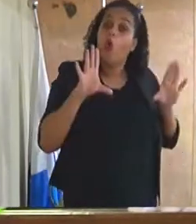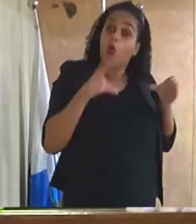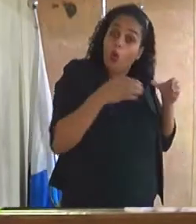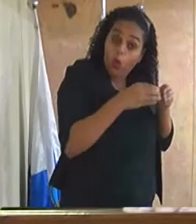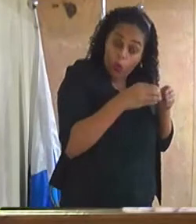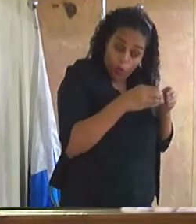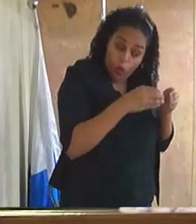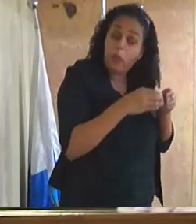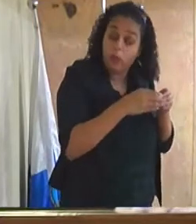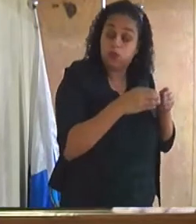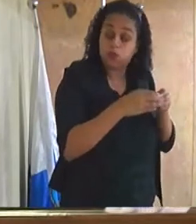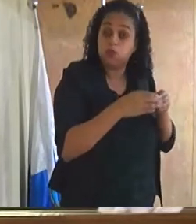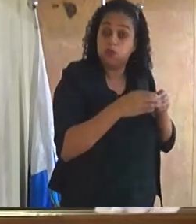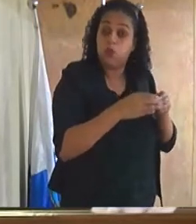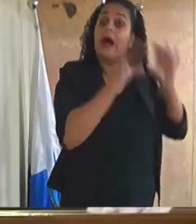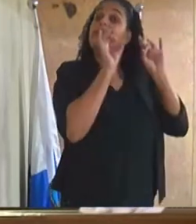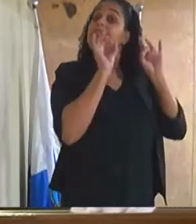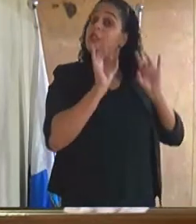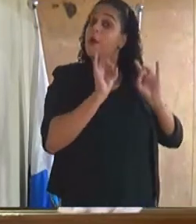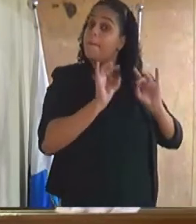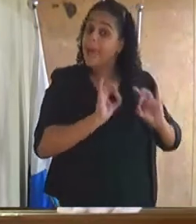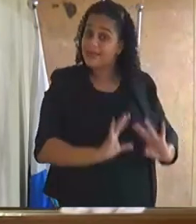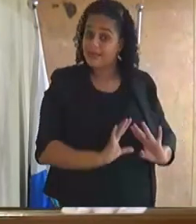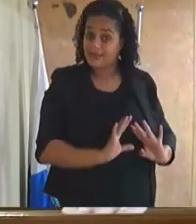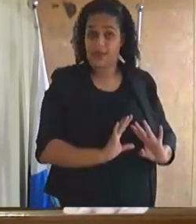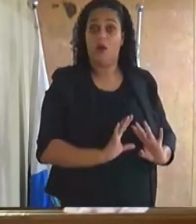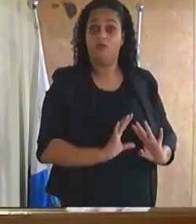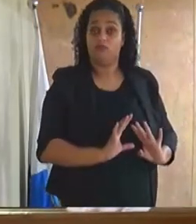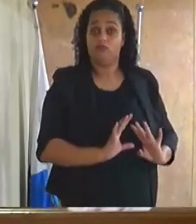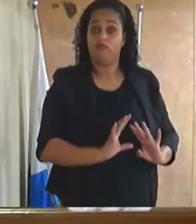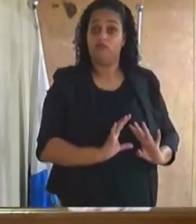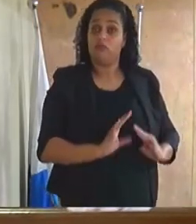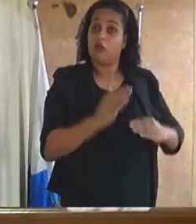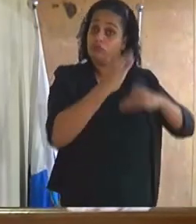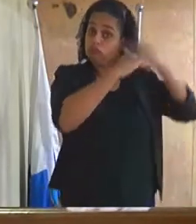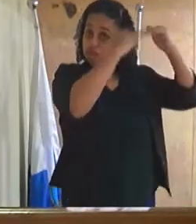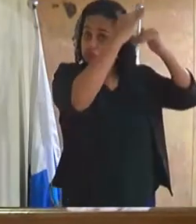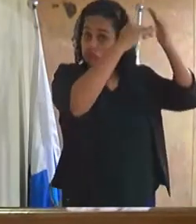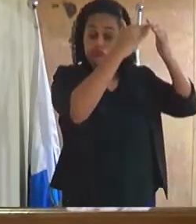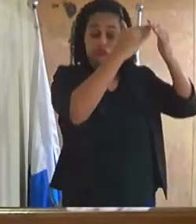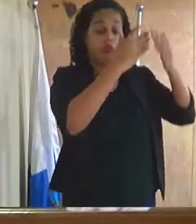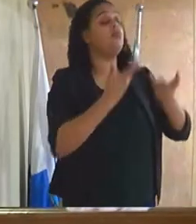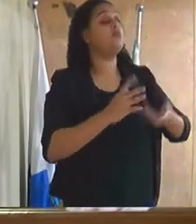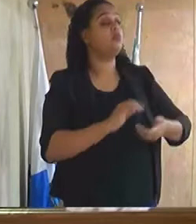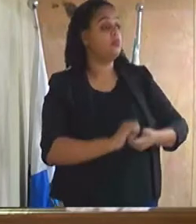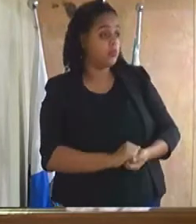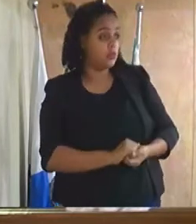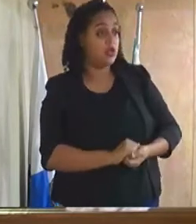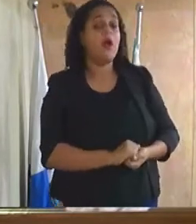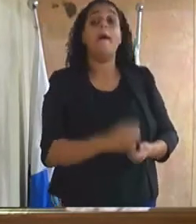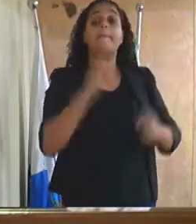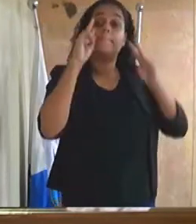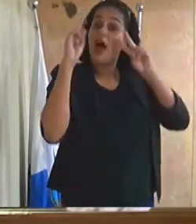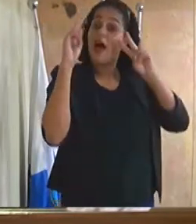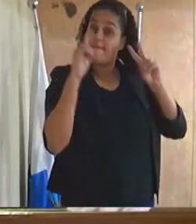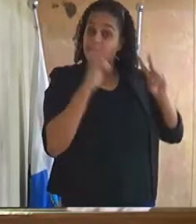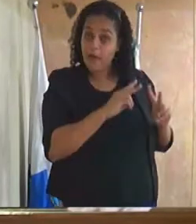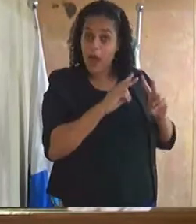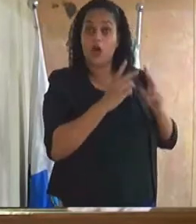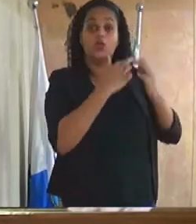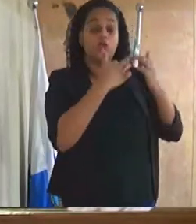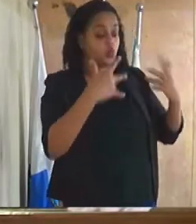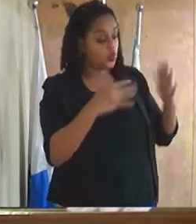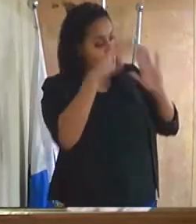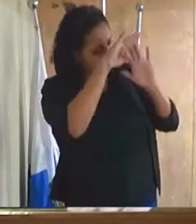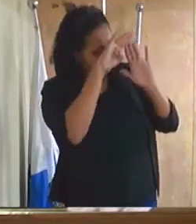especial em andamento justamente acompanhando todo esse processo